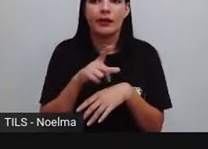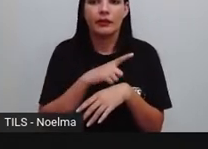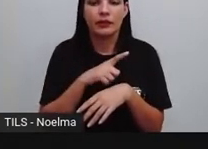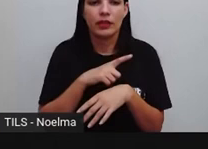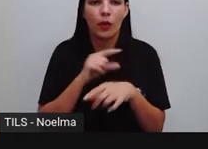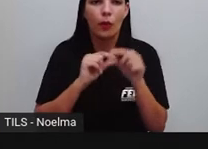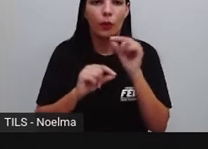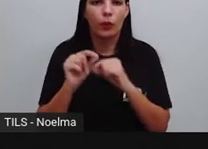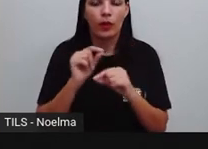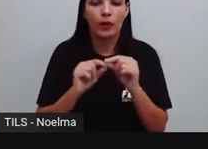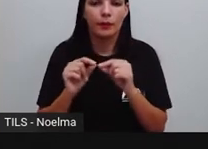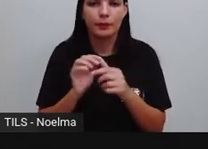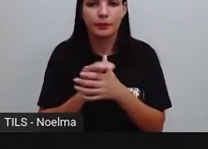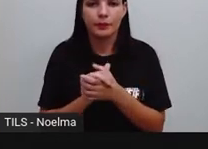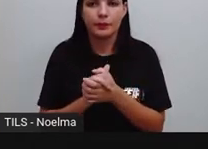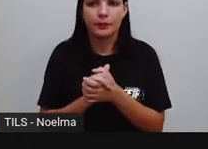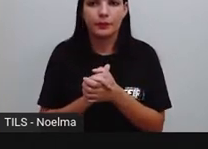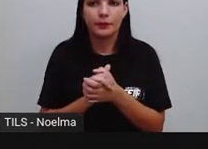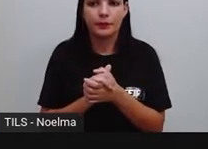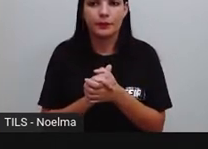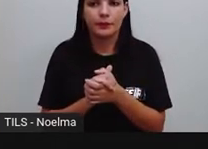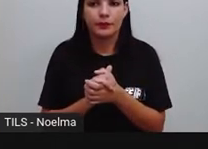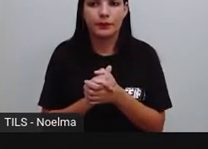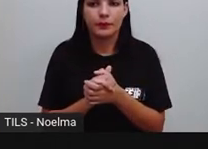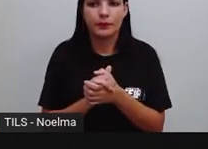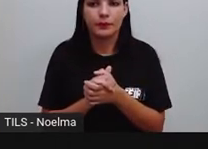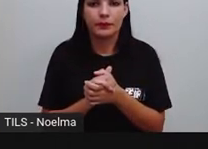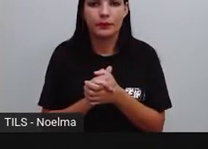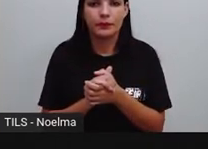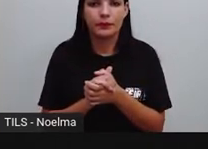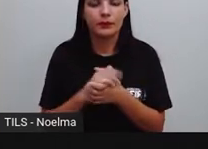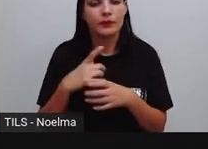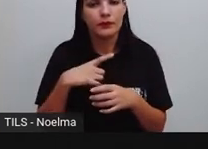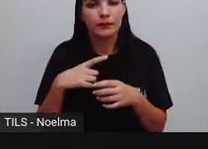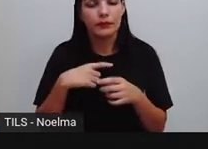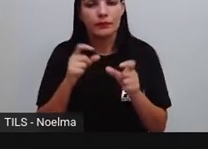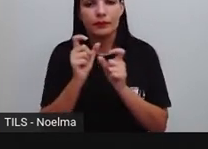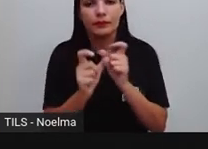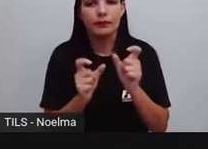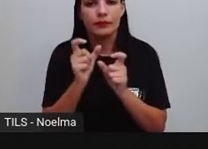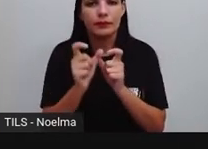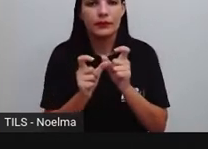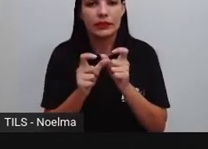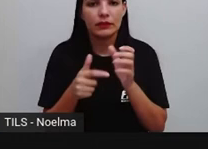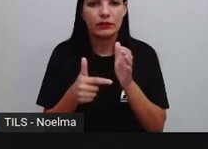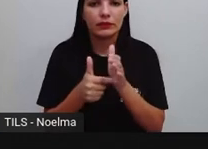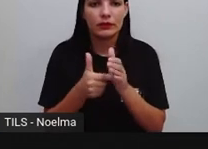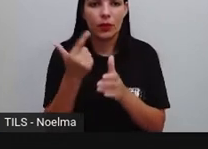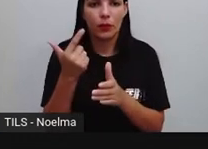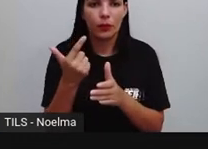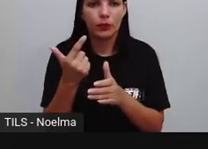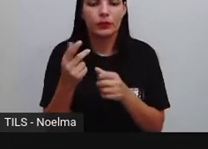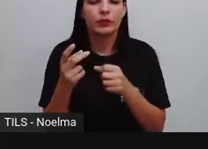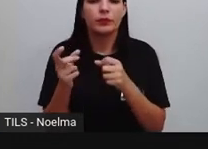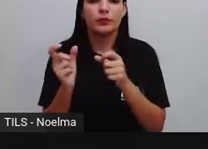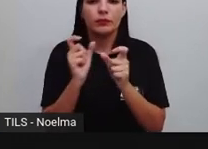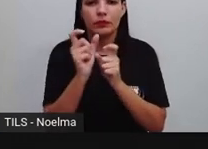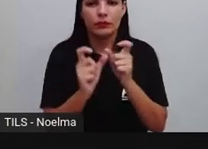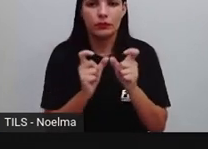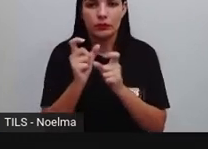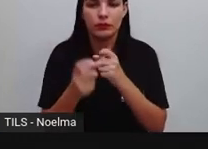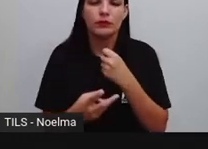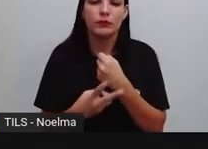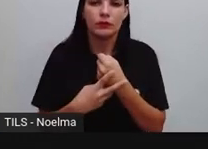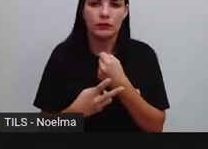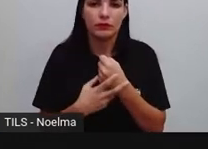que conjugação? Ele faz parte da segunda conjugação,